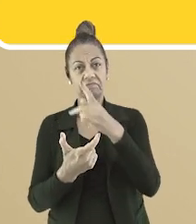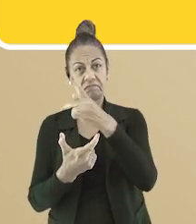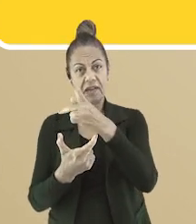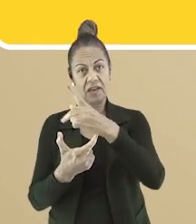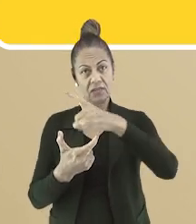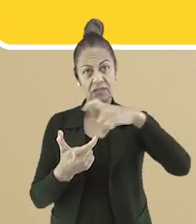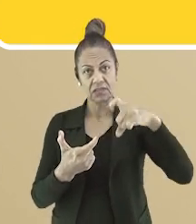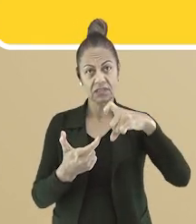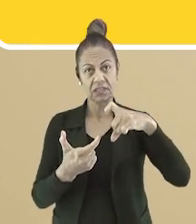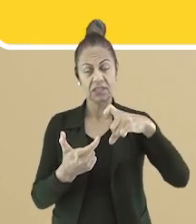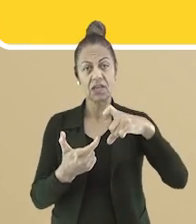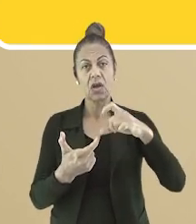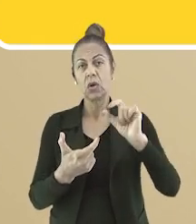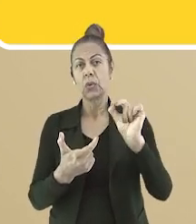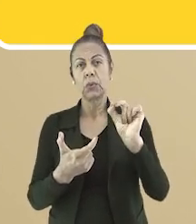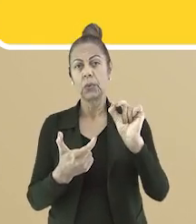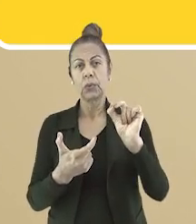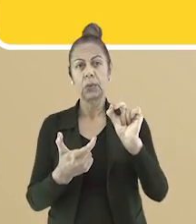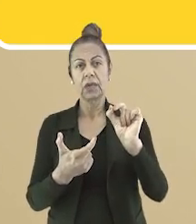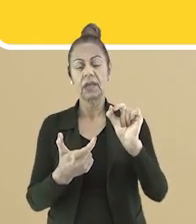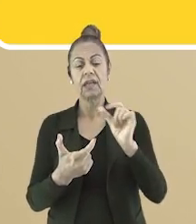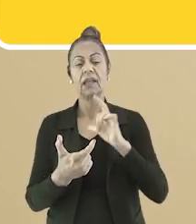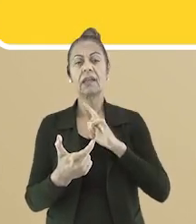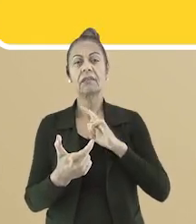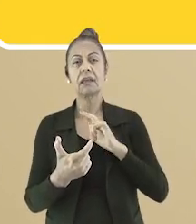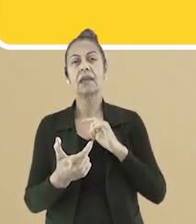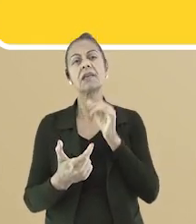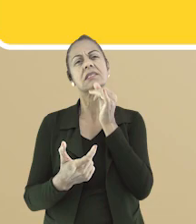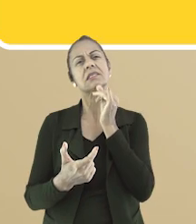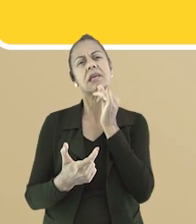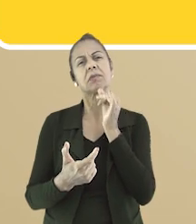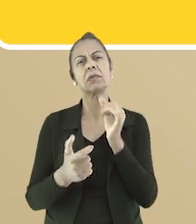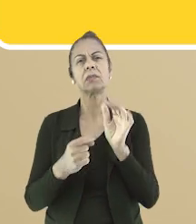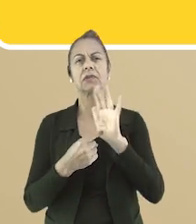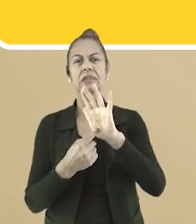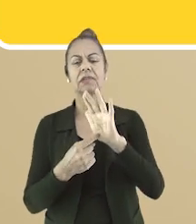possuem a penúltima sílaba forte, perderam o acento circunflexo.